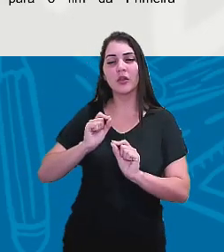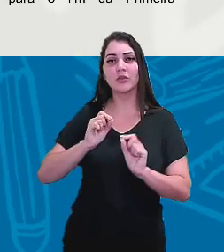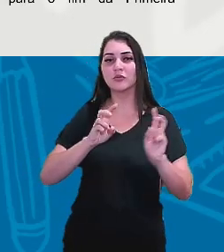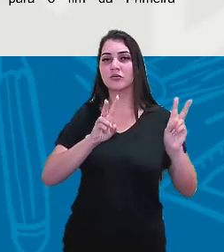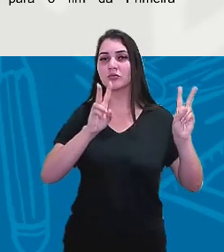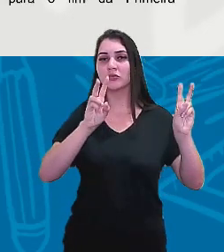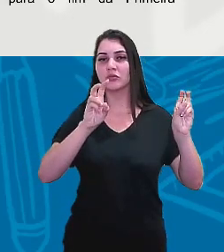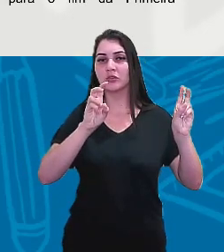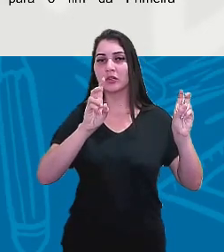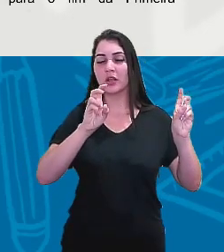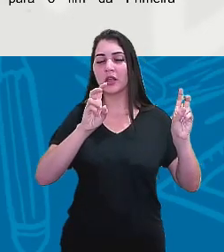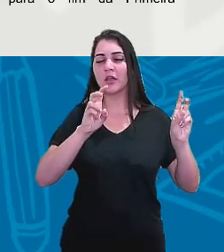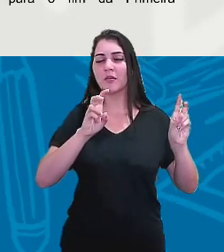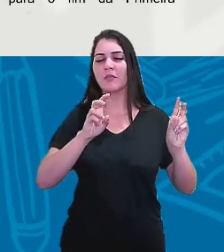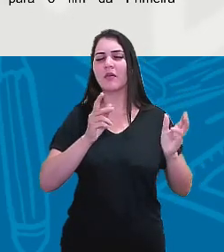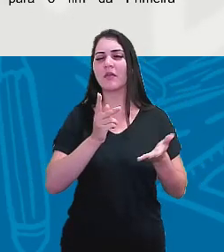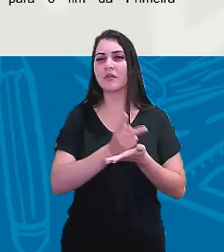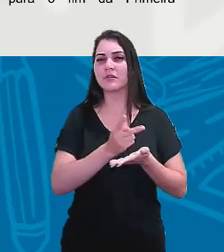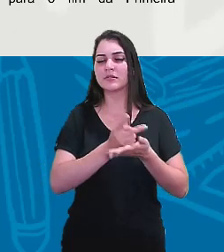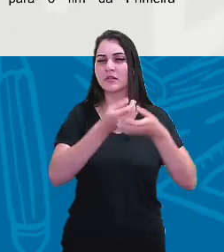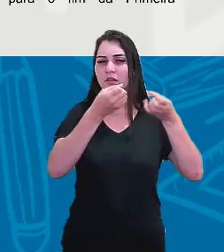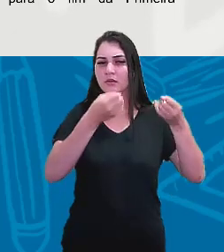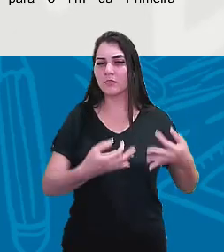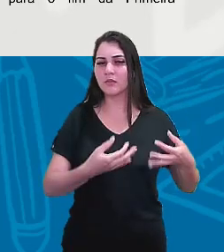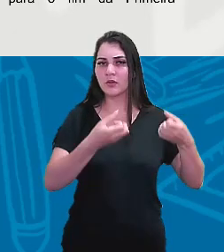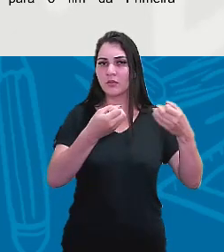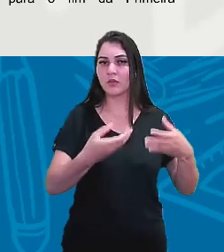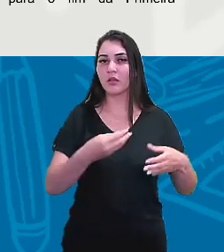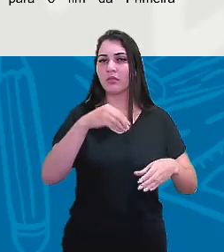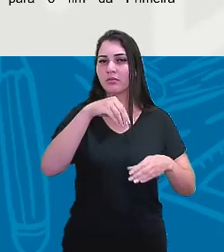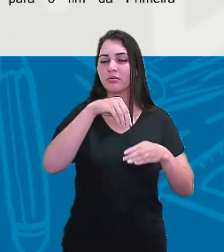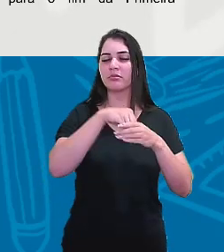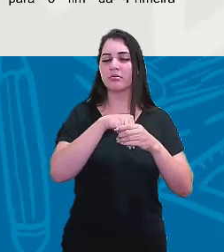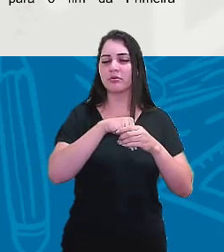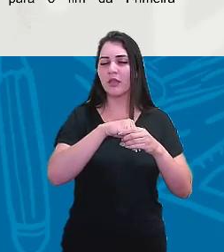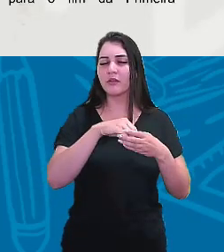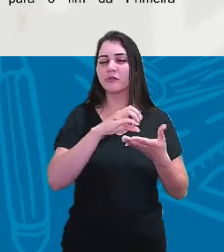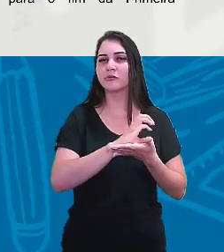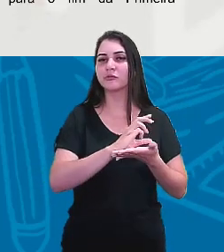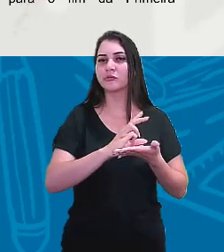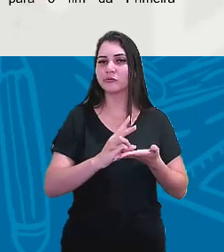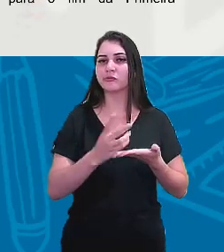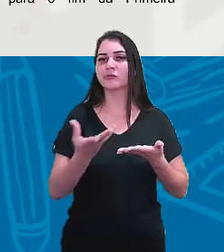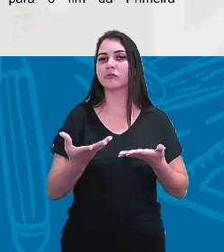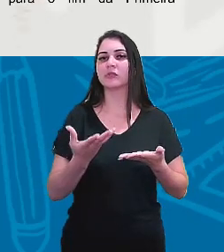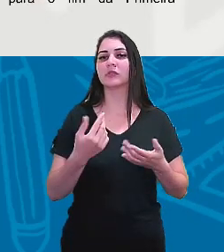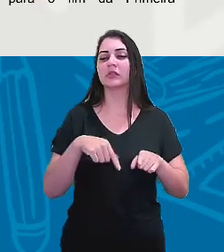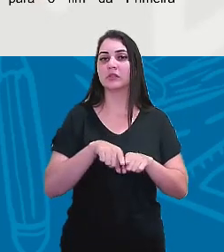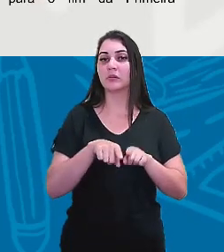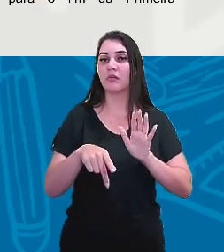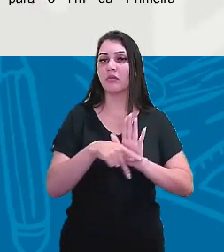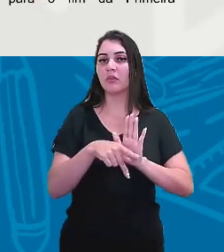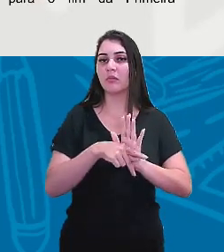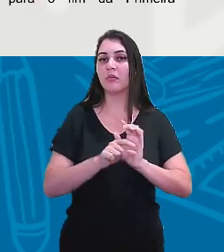muito abordados, tanto dentro dos componentes curriculares, quanto da própria